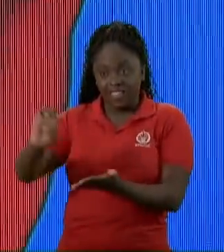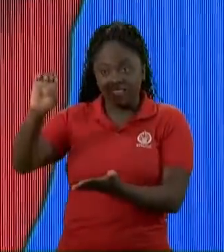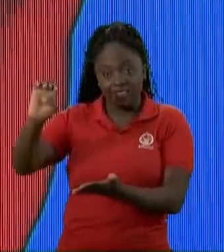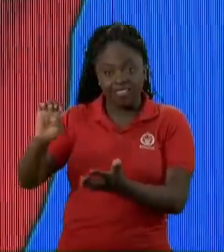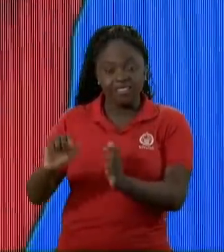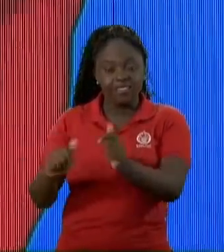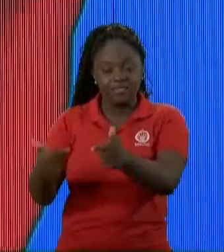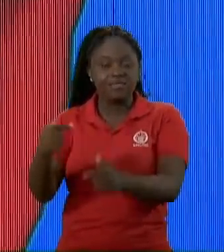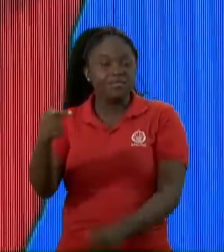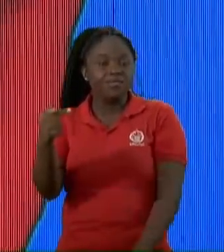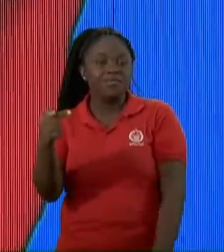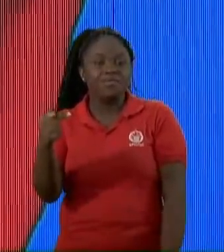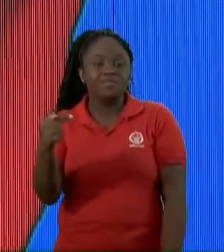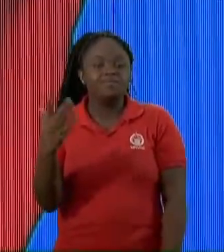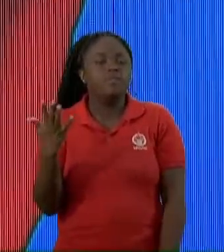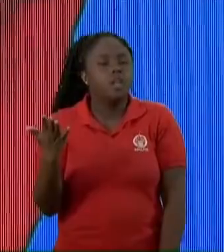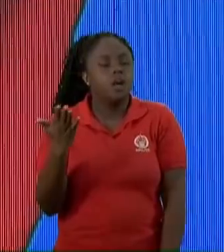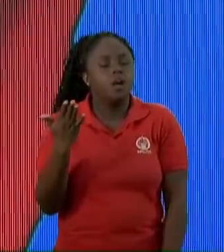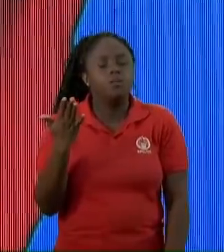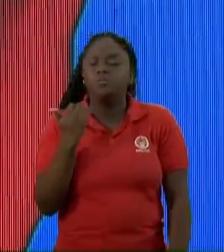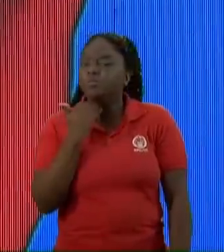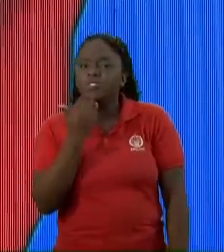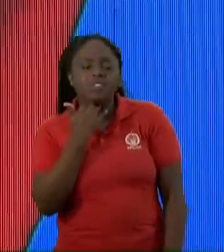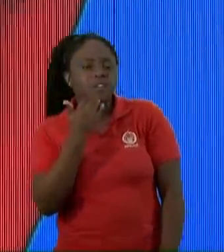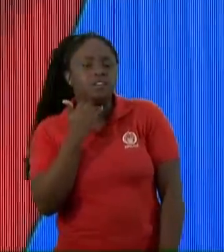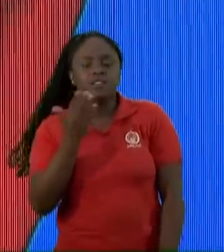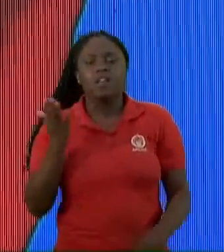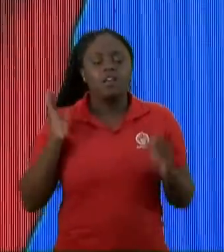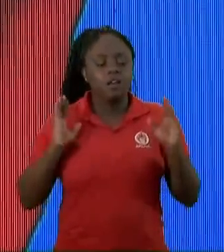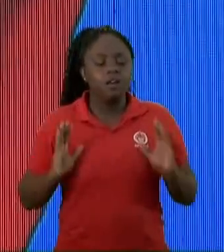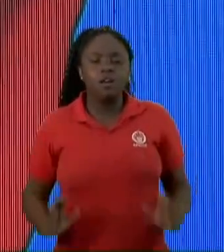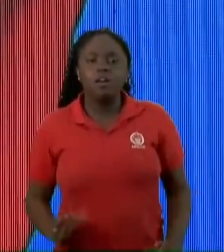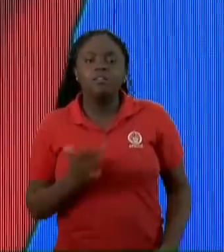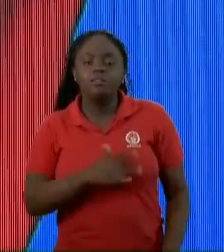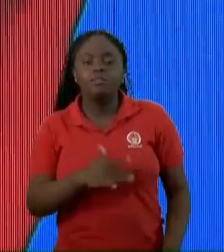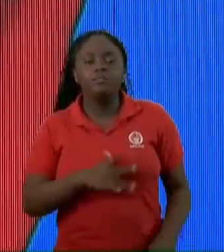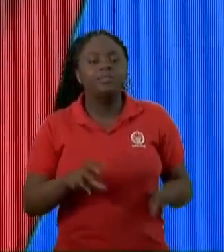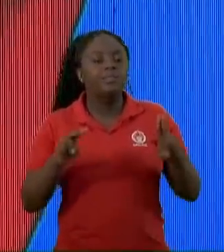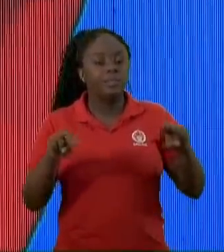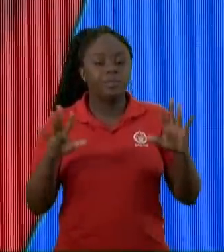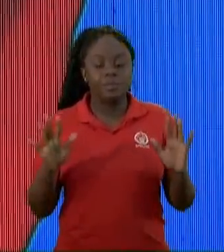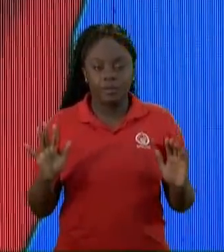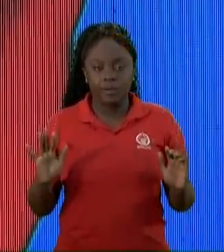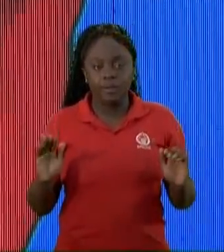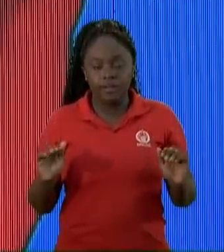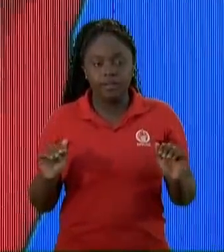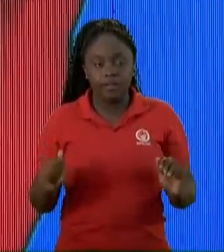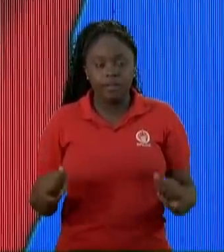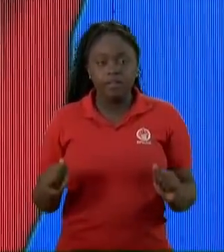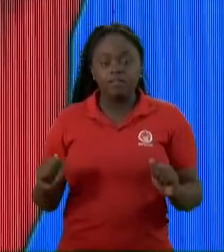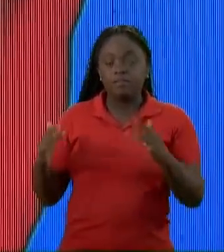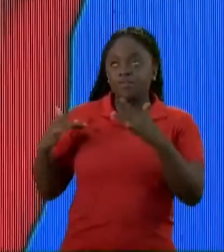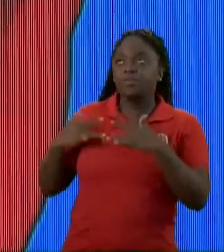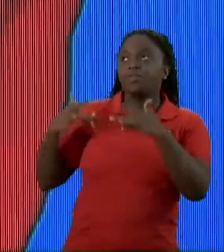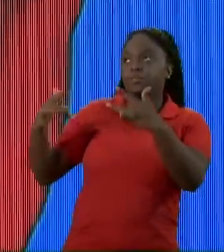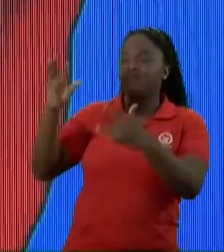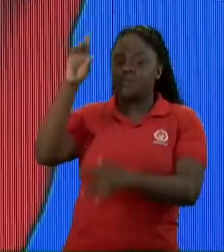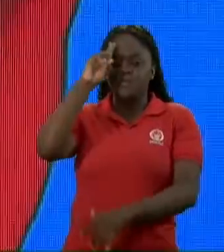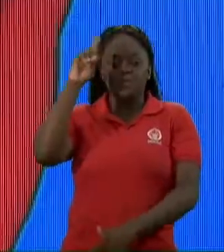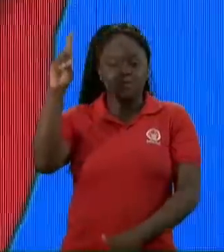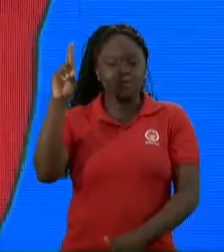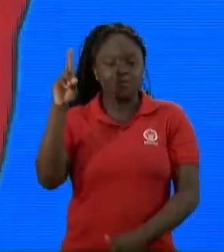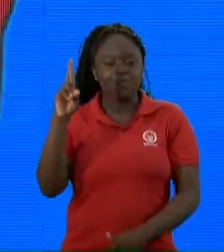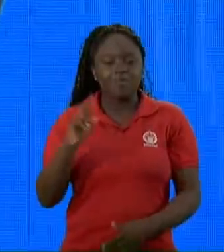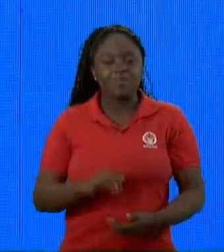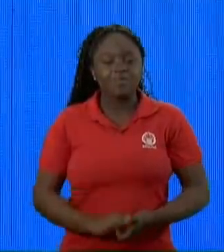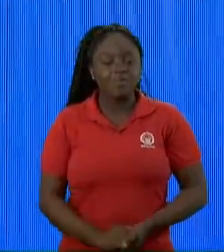entender, gente Que não adianta Essa posição de vítima Nunca vai tocar o Senhor Olha